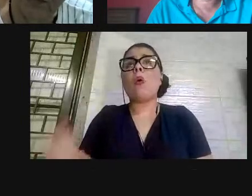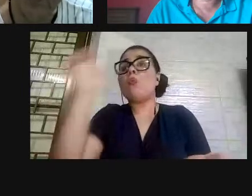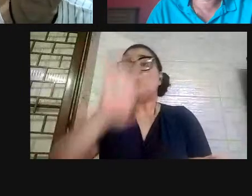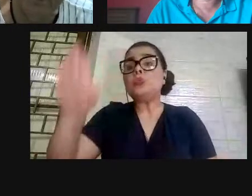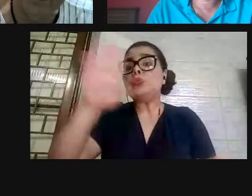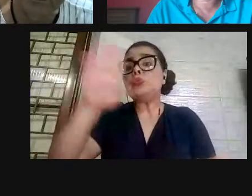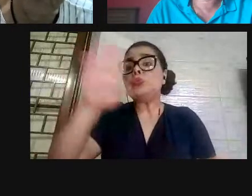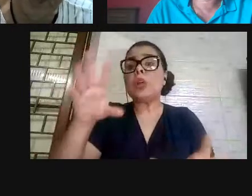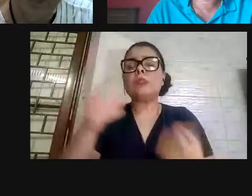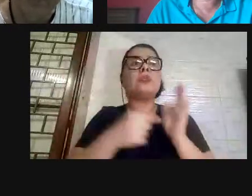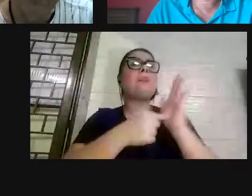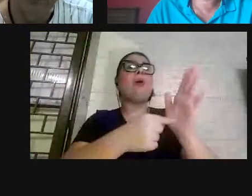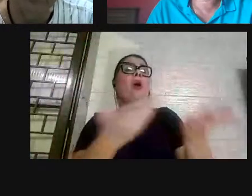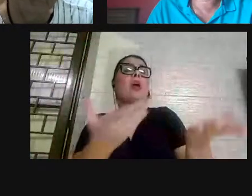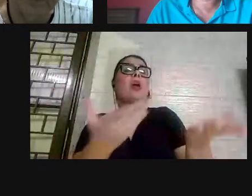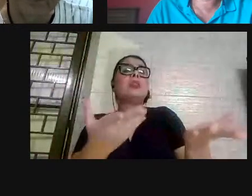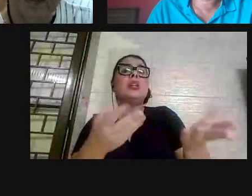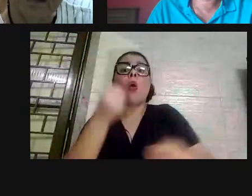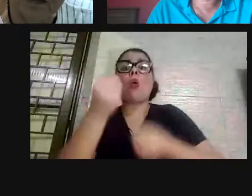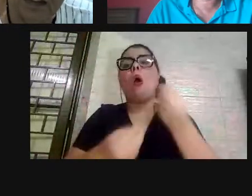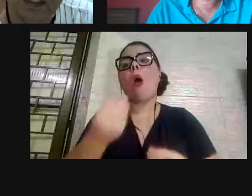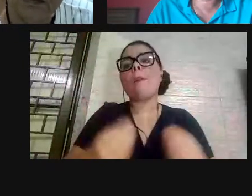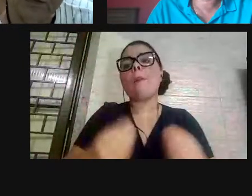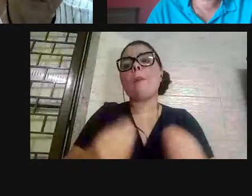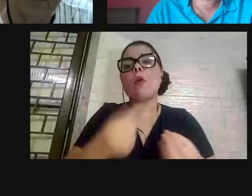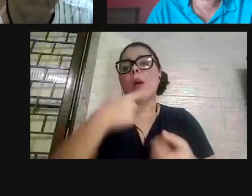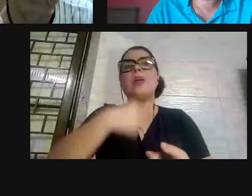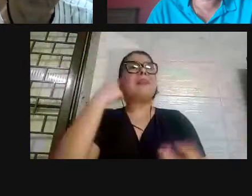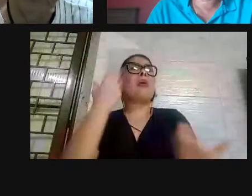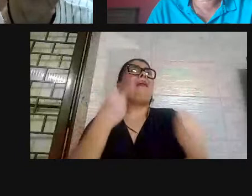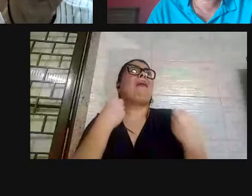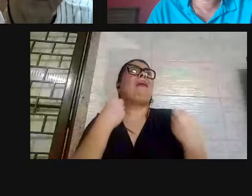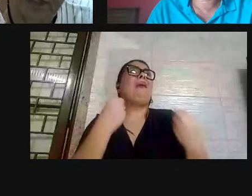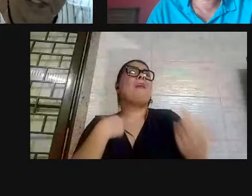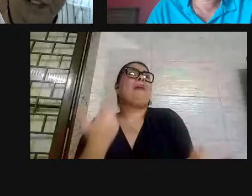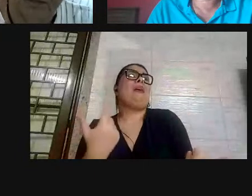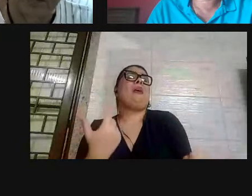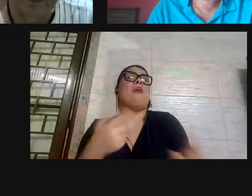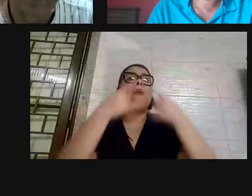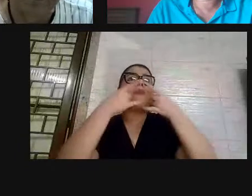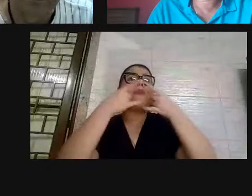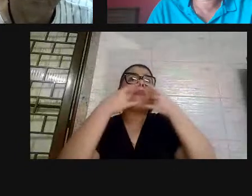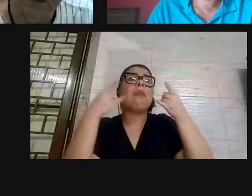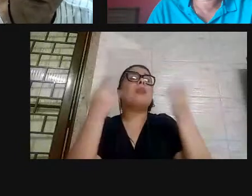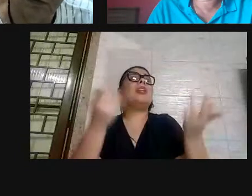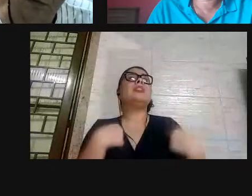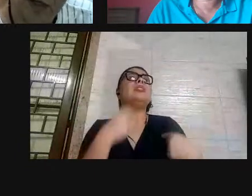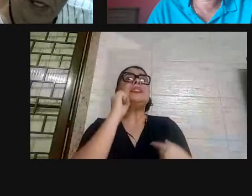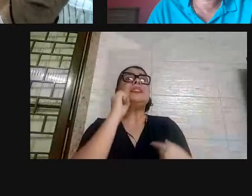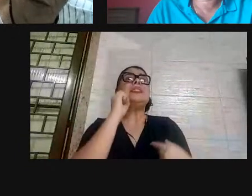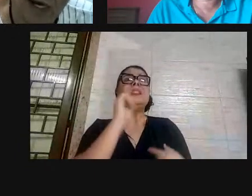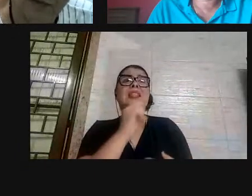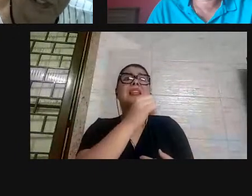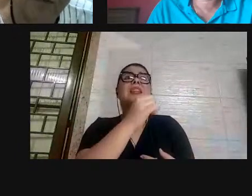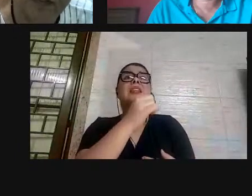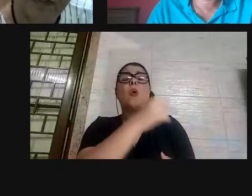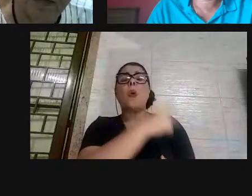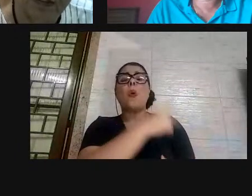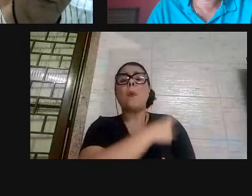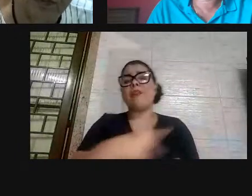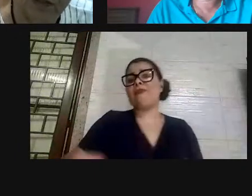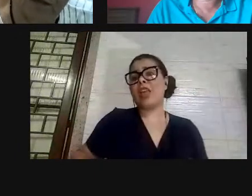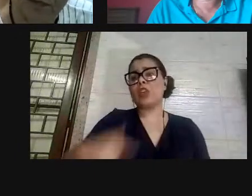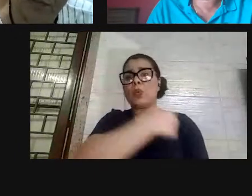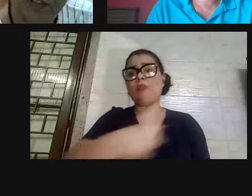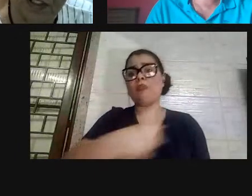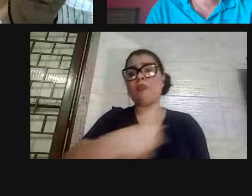isso e fala assim, por que eu tenho que me preservar, por que eu tenho que ficar trancado dentro de casa, se o governador, se o prefeito não dá exemplo, então é um quadro de